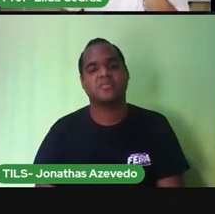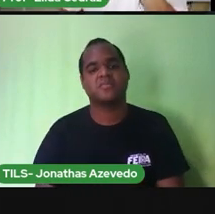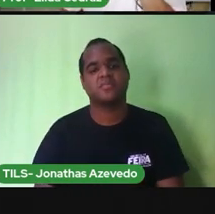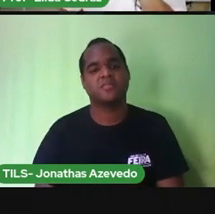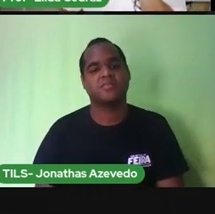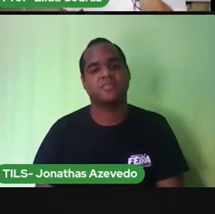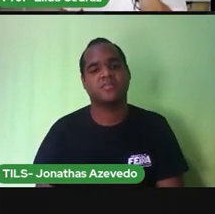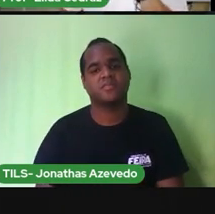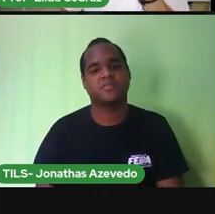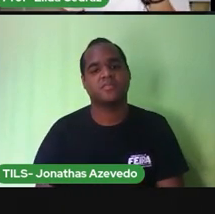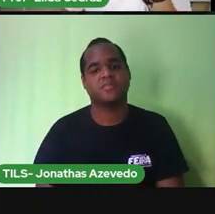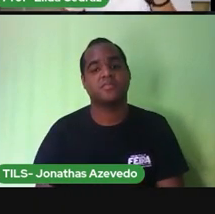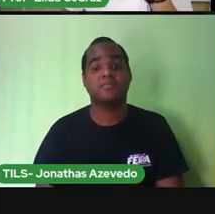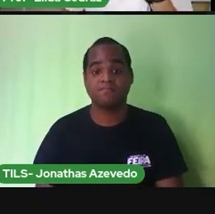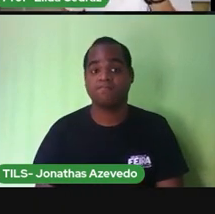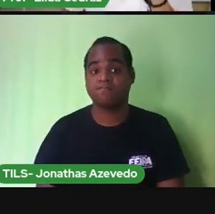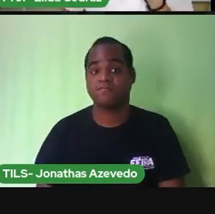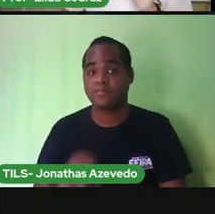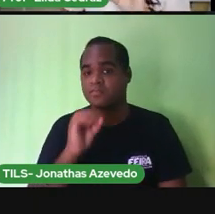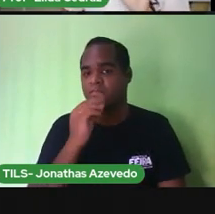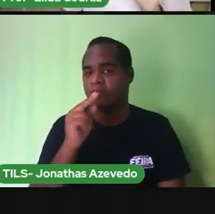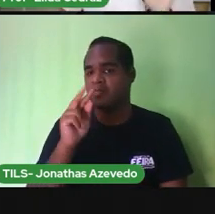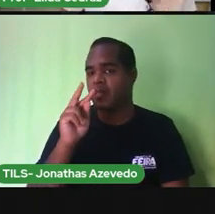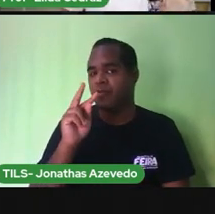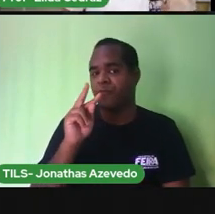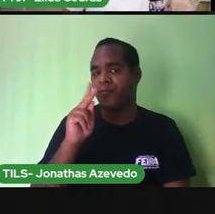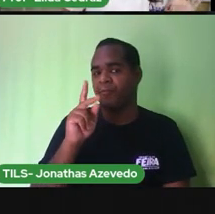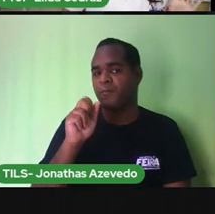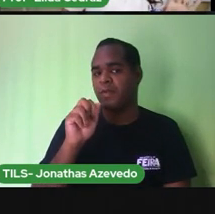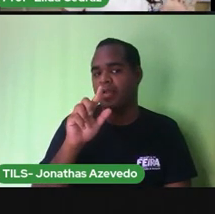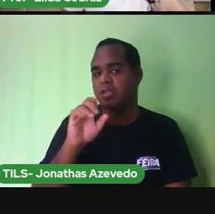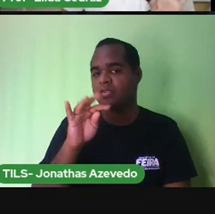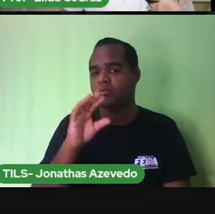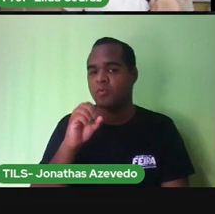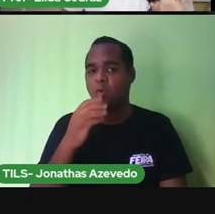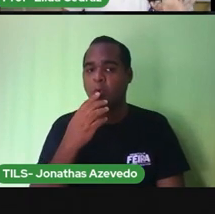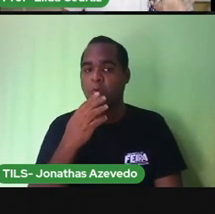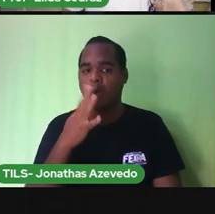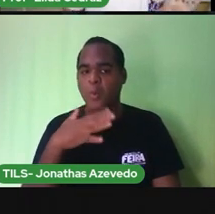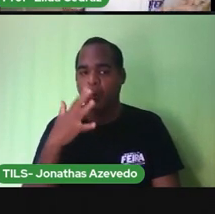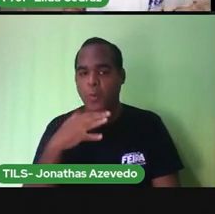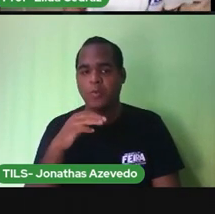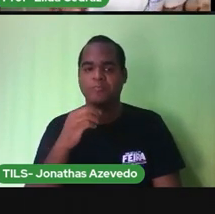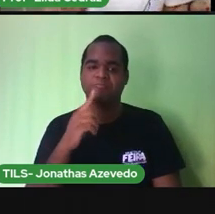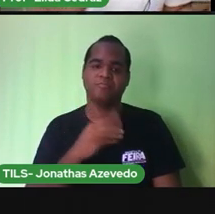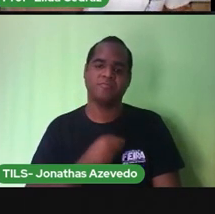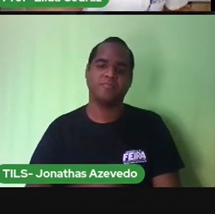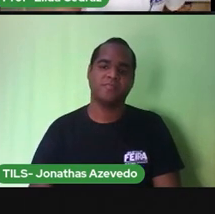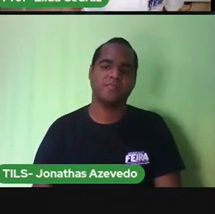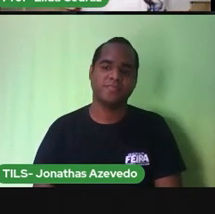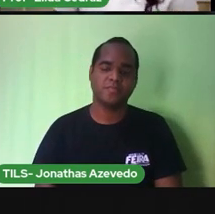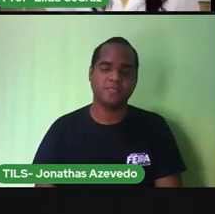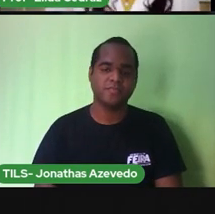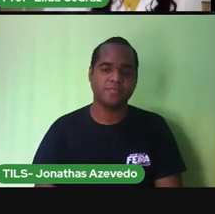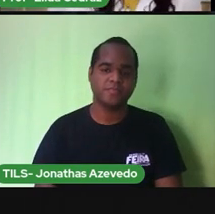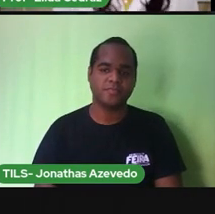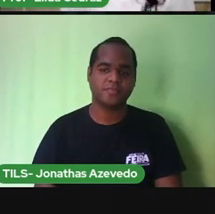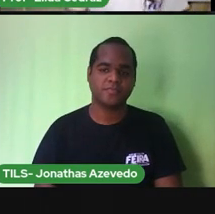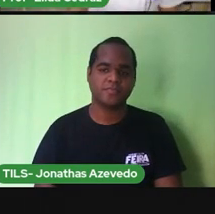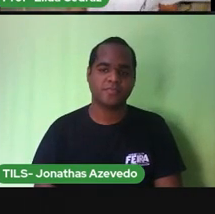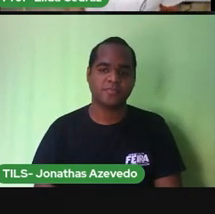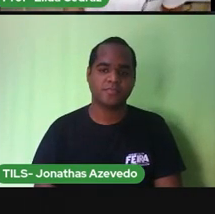e o mau hálito ou a litose a próxima eu trouxe essas bem pouquinhas então